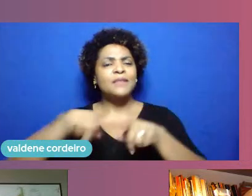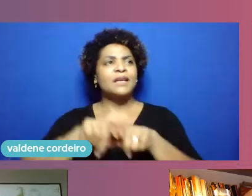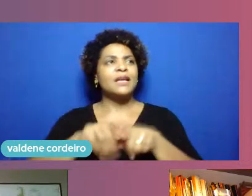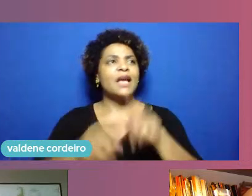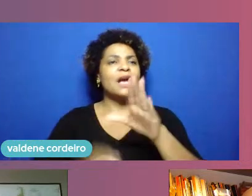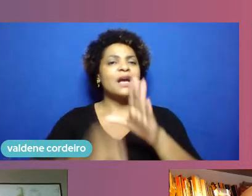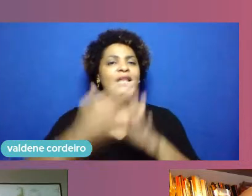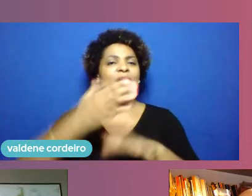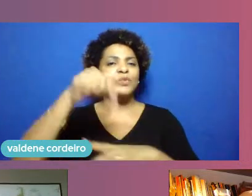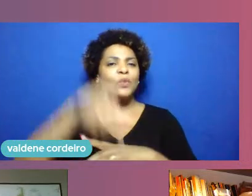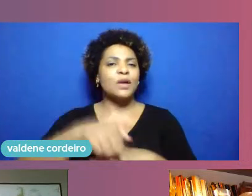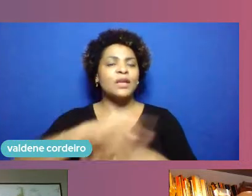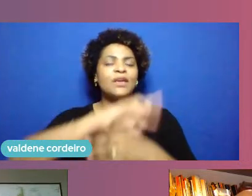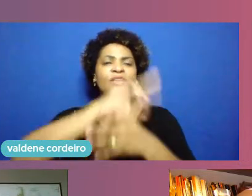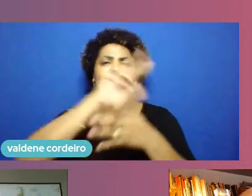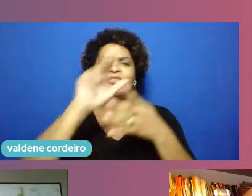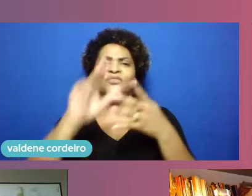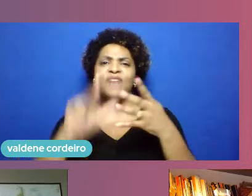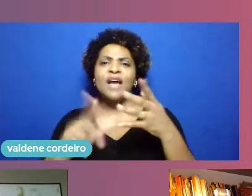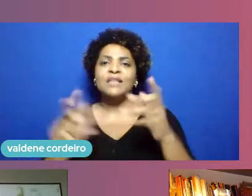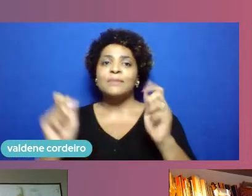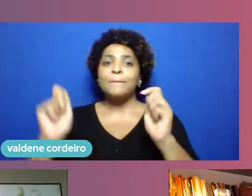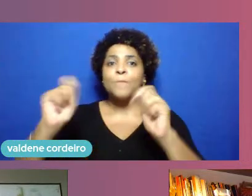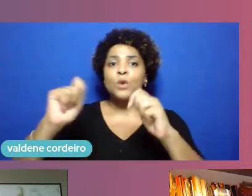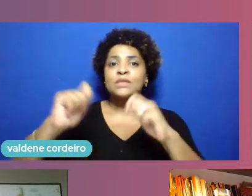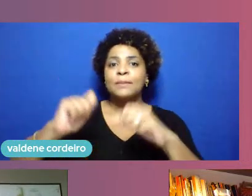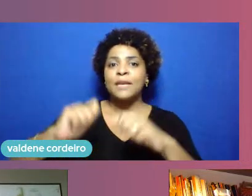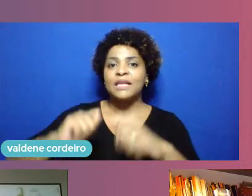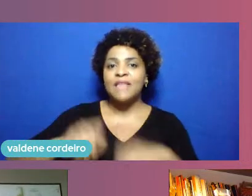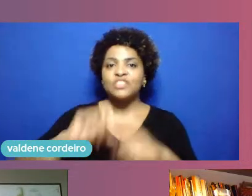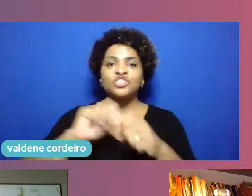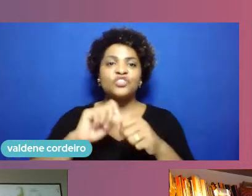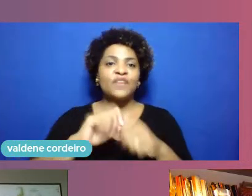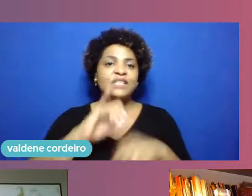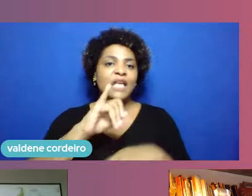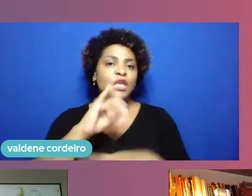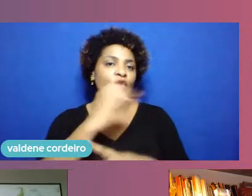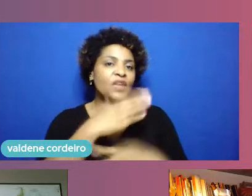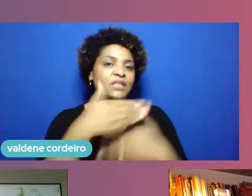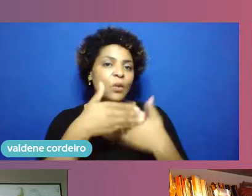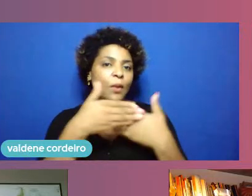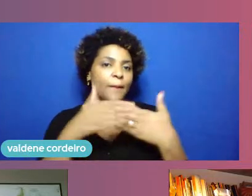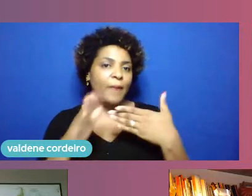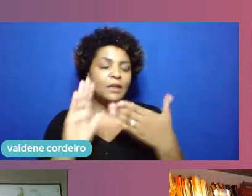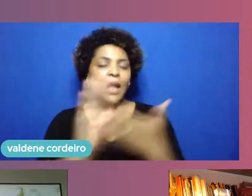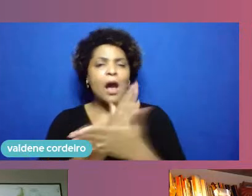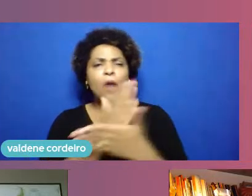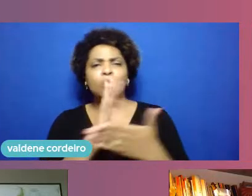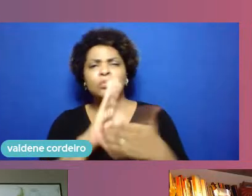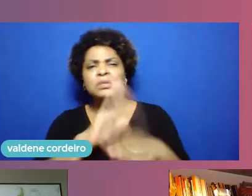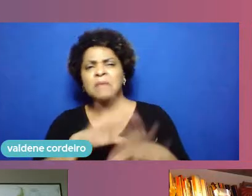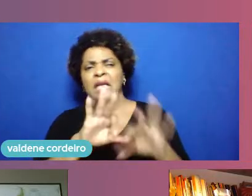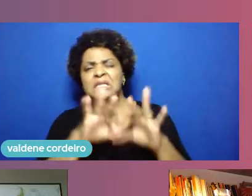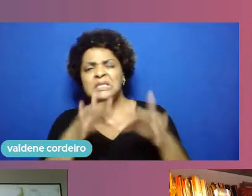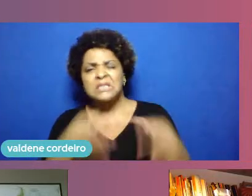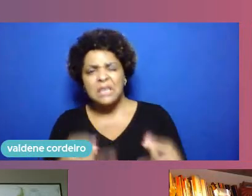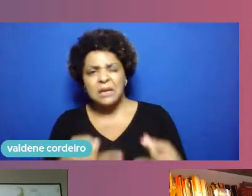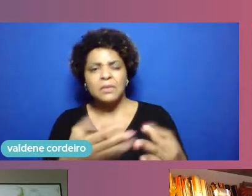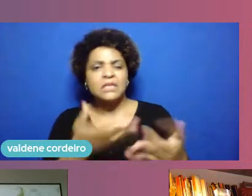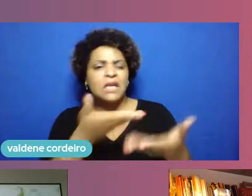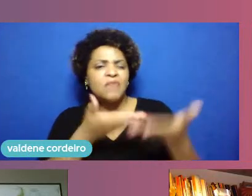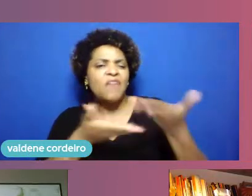esteiras para trabalhar com inovação aberta algumas mais simples que a gente vai tratar em racatões algumas mais